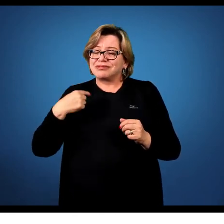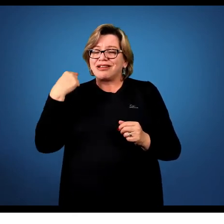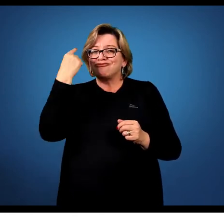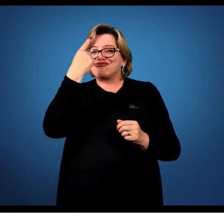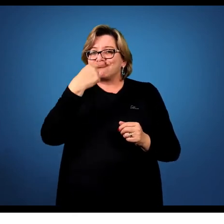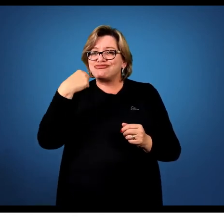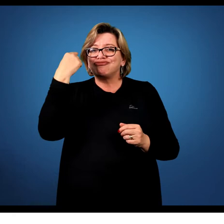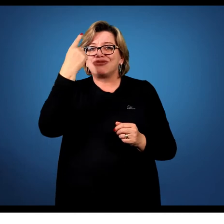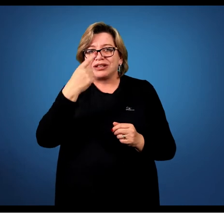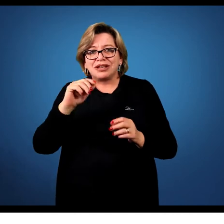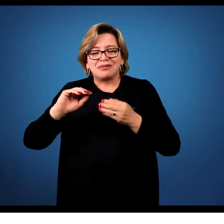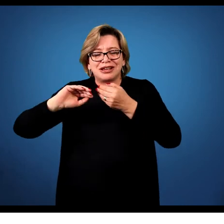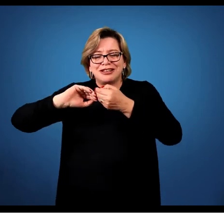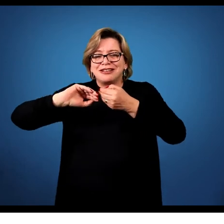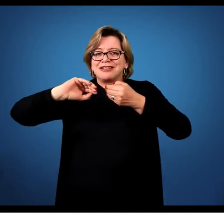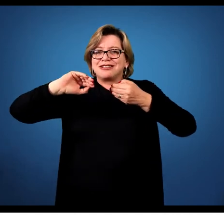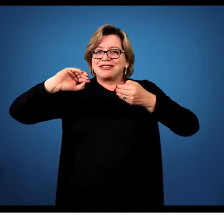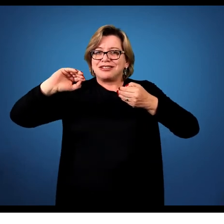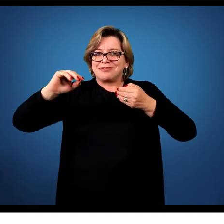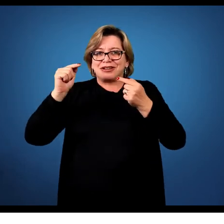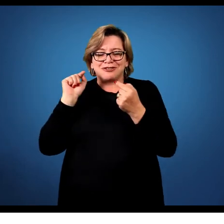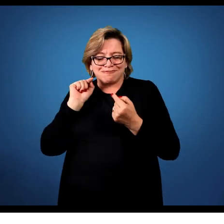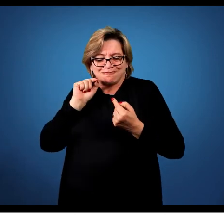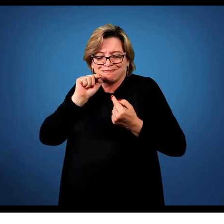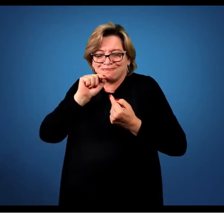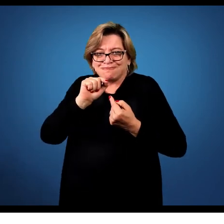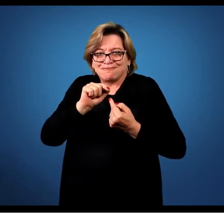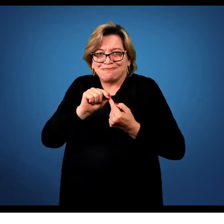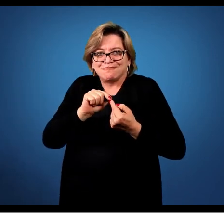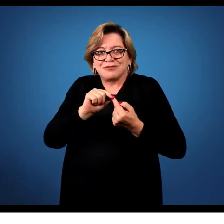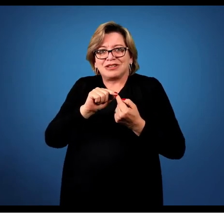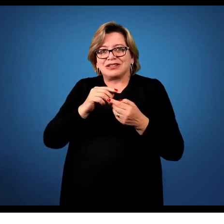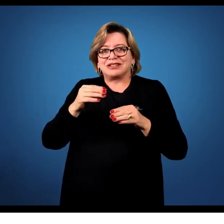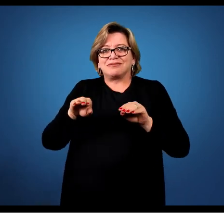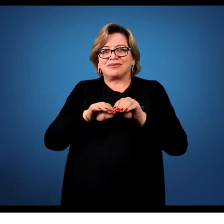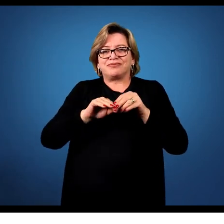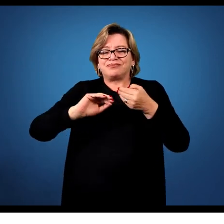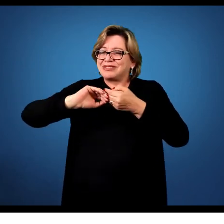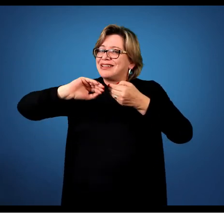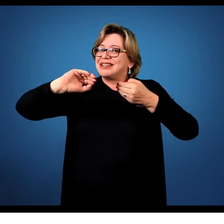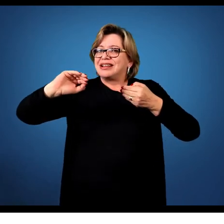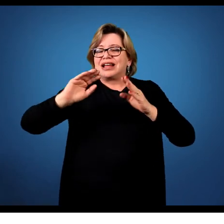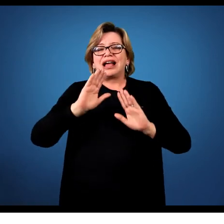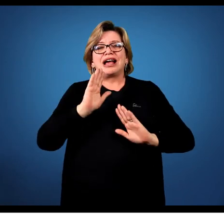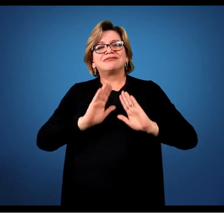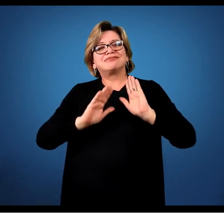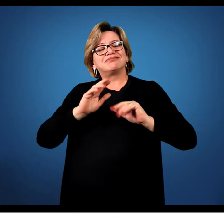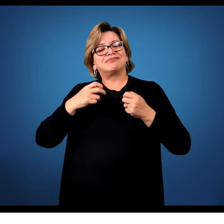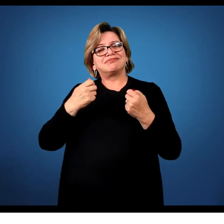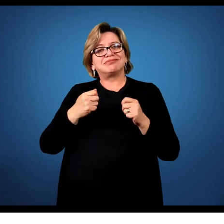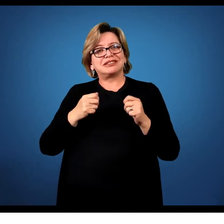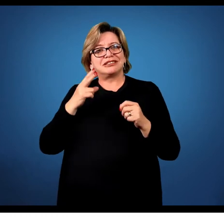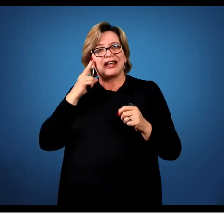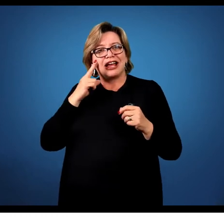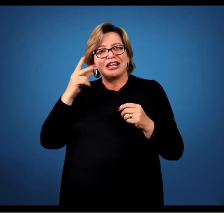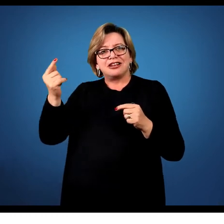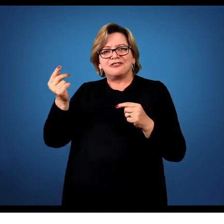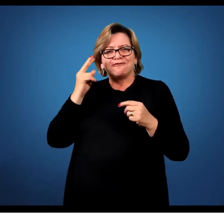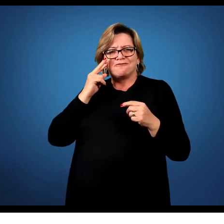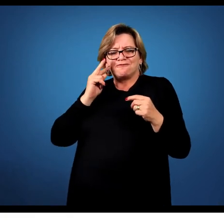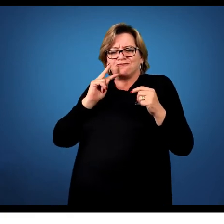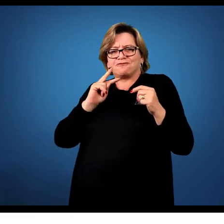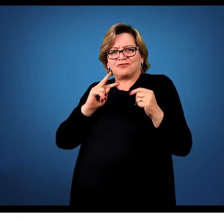desligando da coisa lá de fora e se ligue no que está acontecendo É o que a gente chama do distanciamento, né? Às vezes é necessário que ele veja de fora